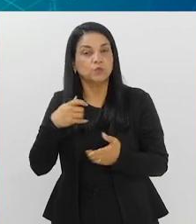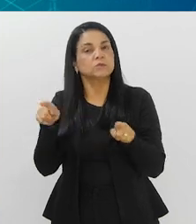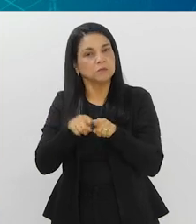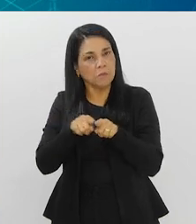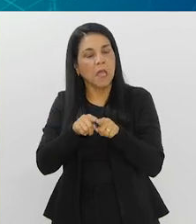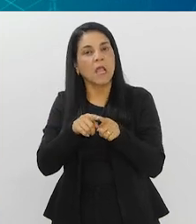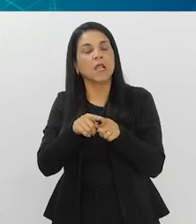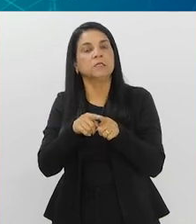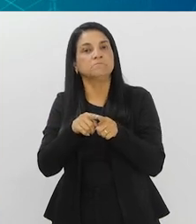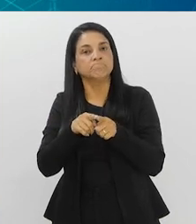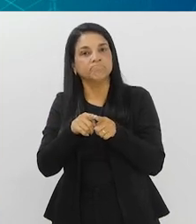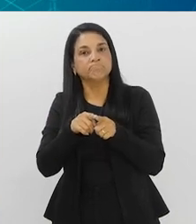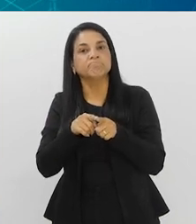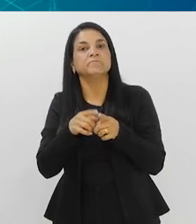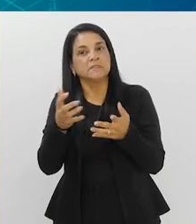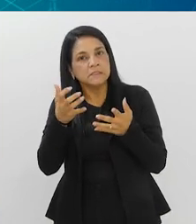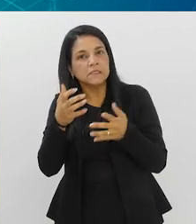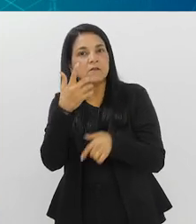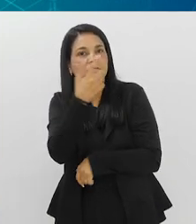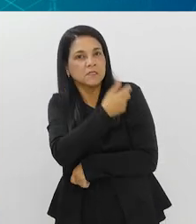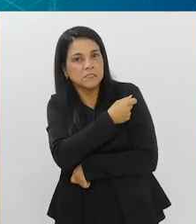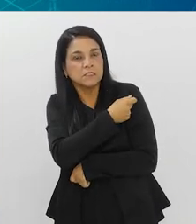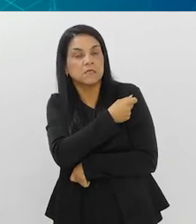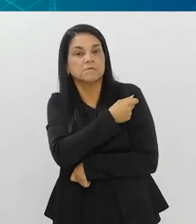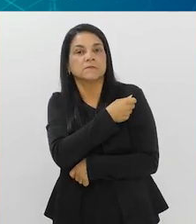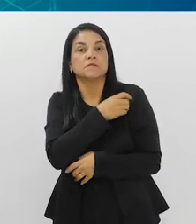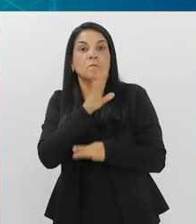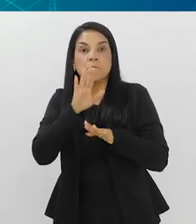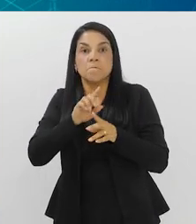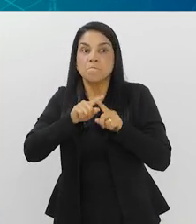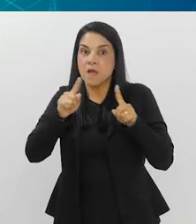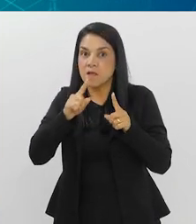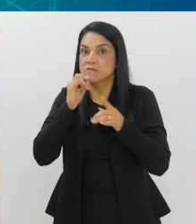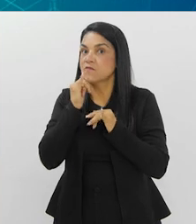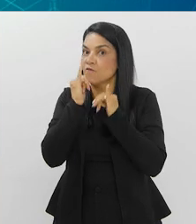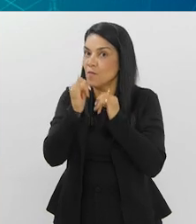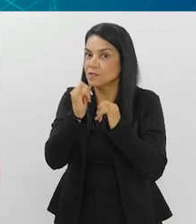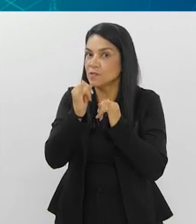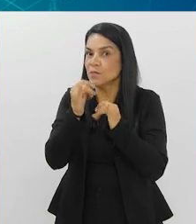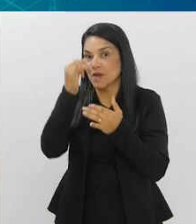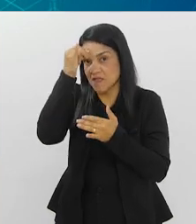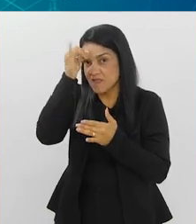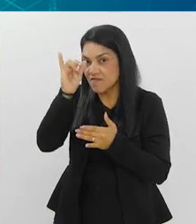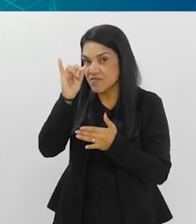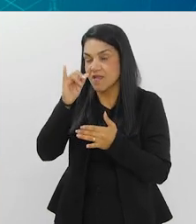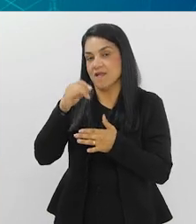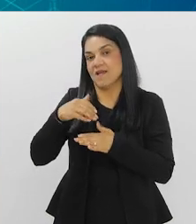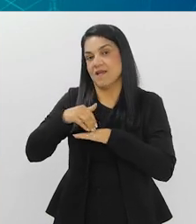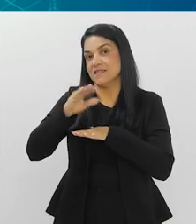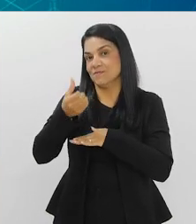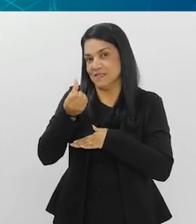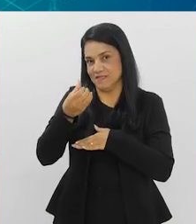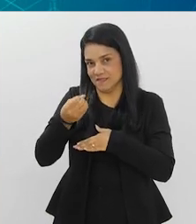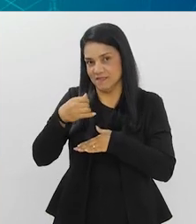brigaram por essa vacina, apesar dessa informação. E, por outro lado,